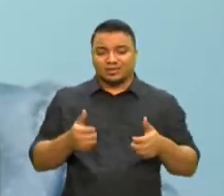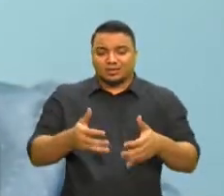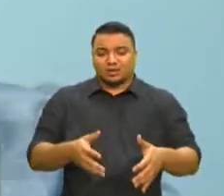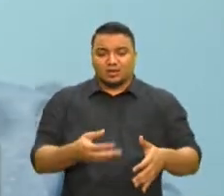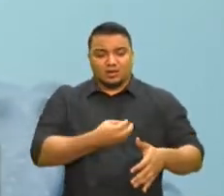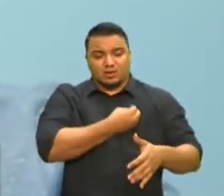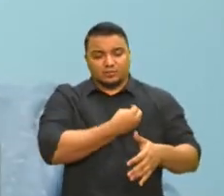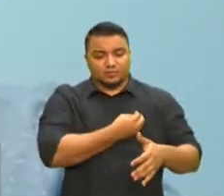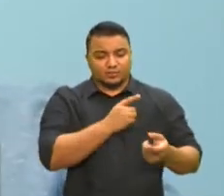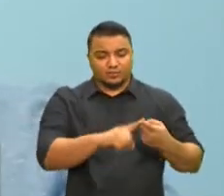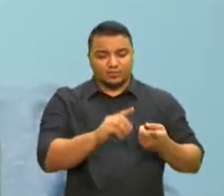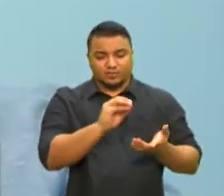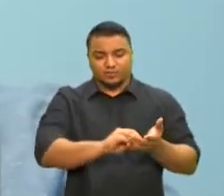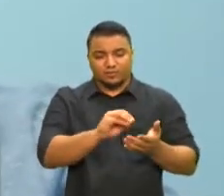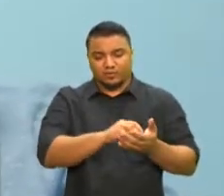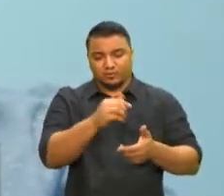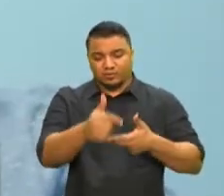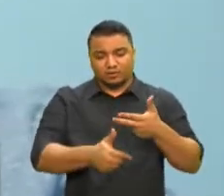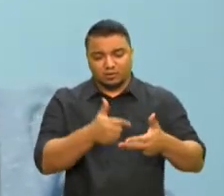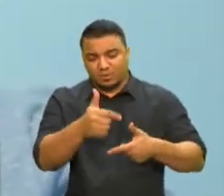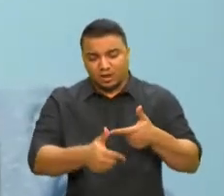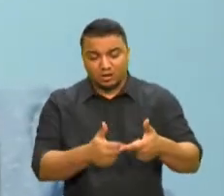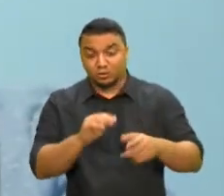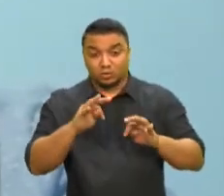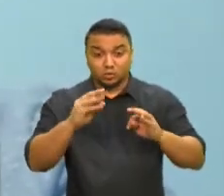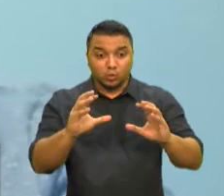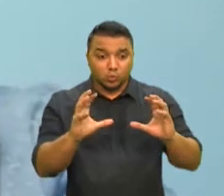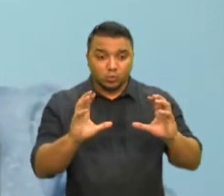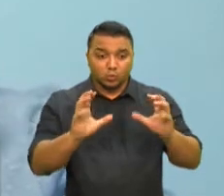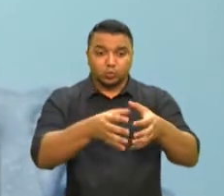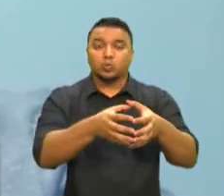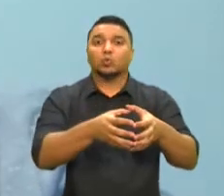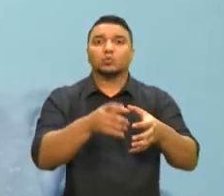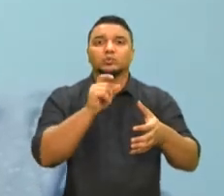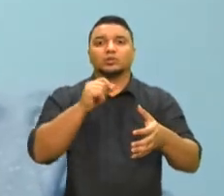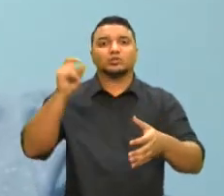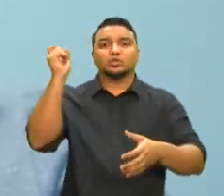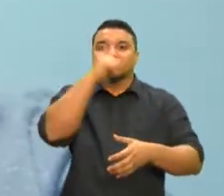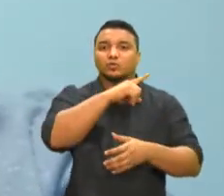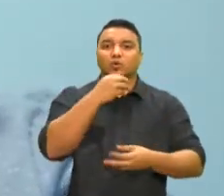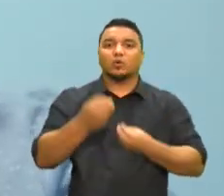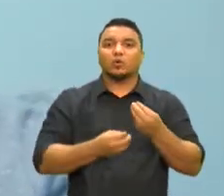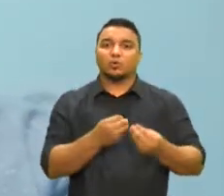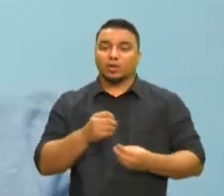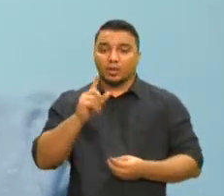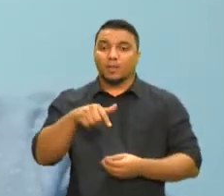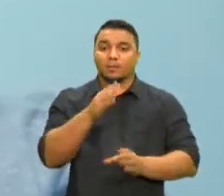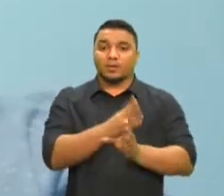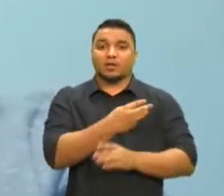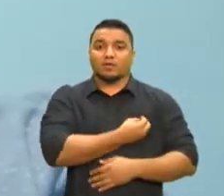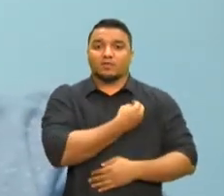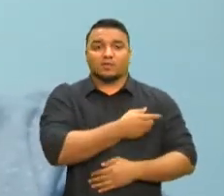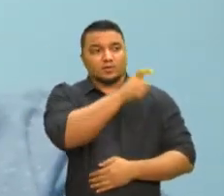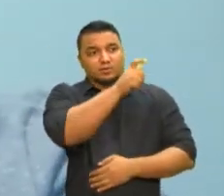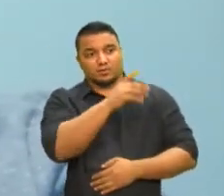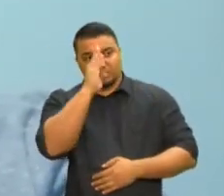desemprego, tudo isso junto dificulta muito a vida do presidente,